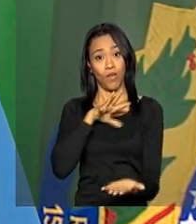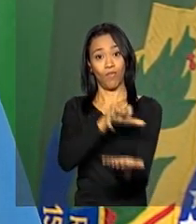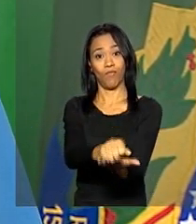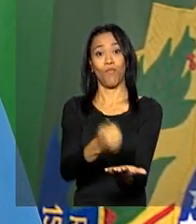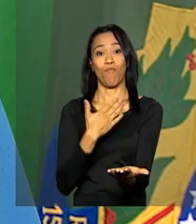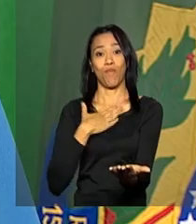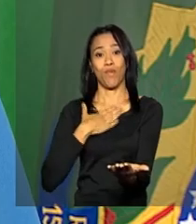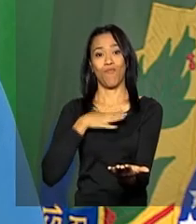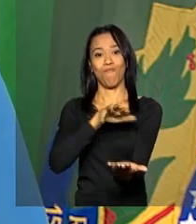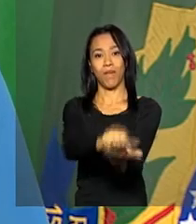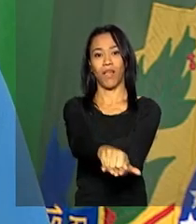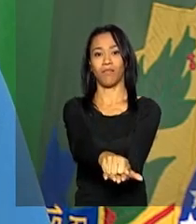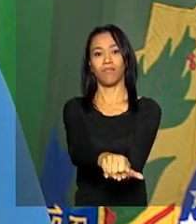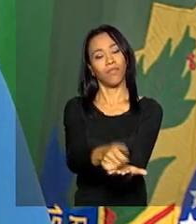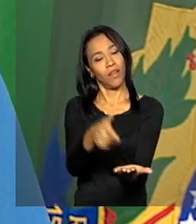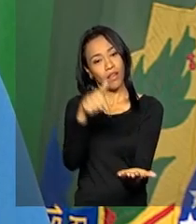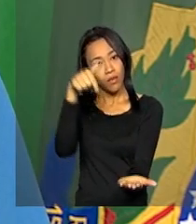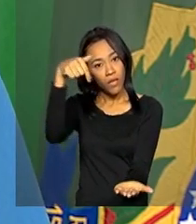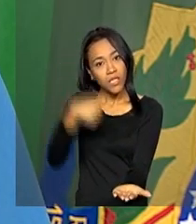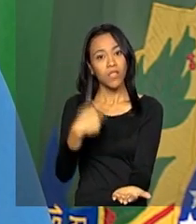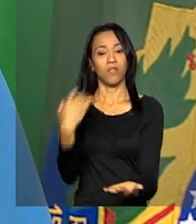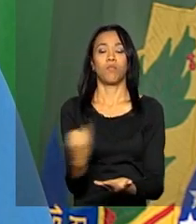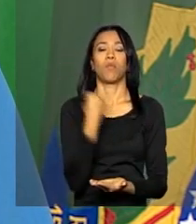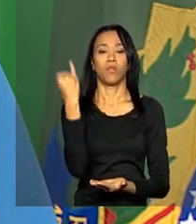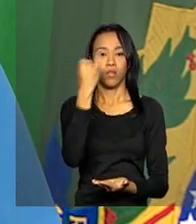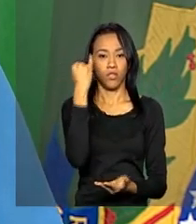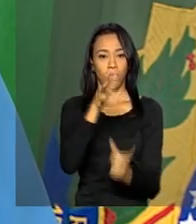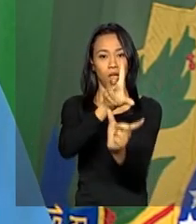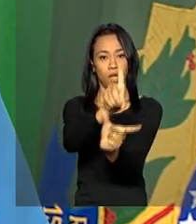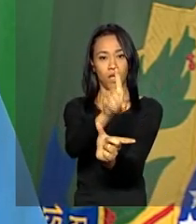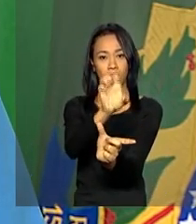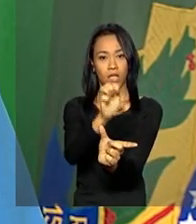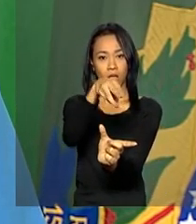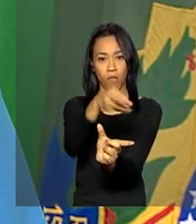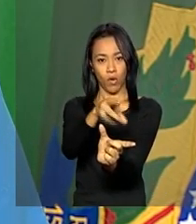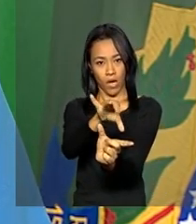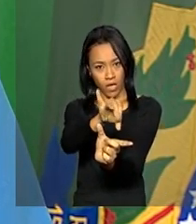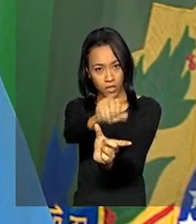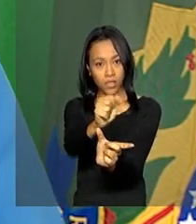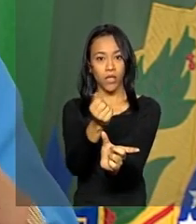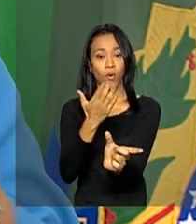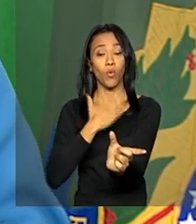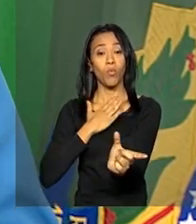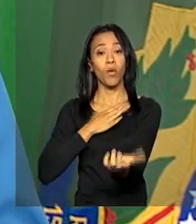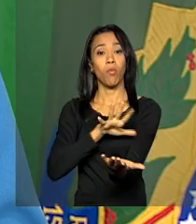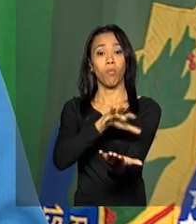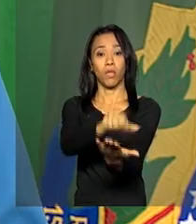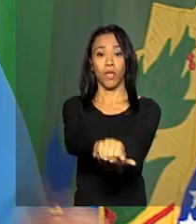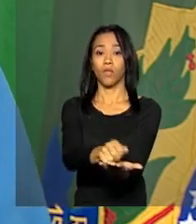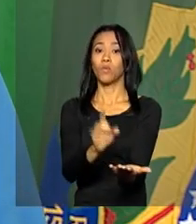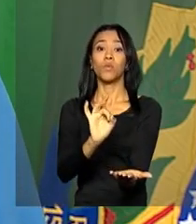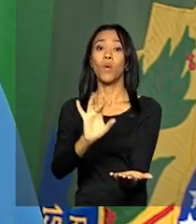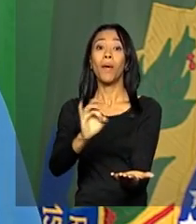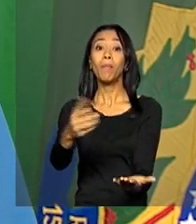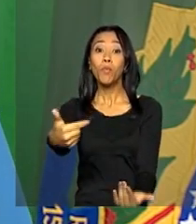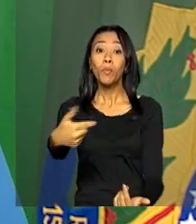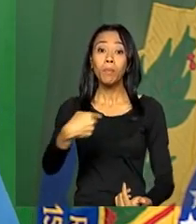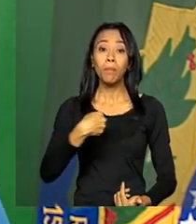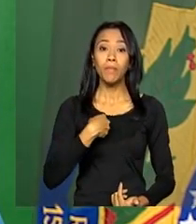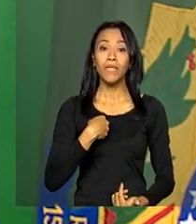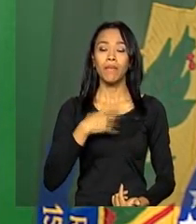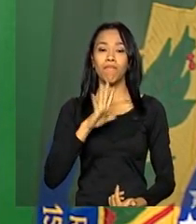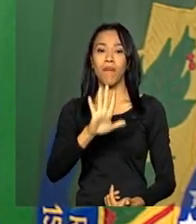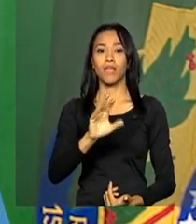Essa parte é muito importante para a democracia. O meu mandato não é por mim, mas é pelos